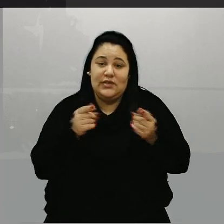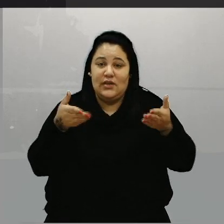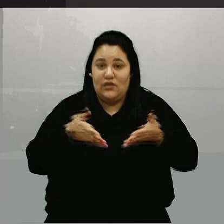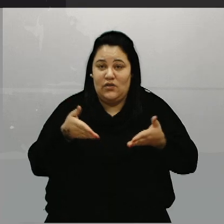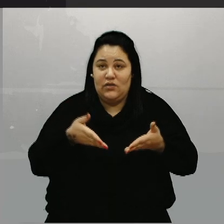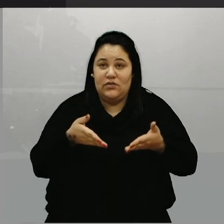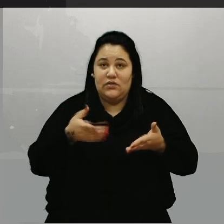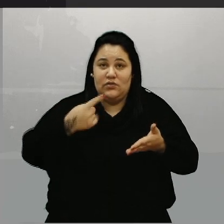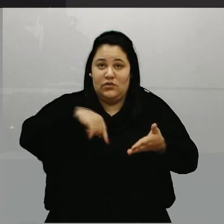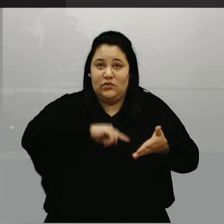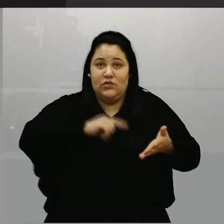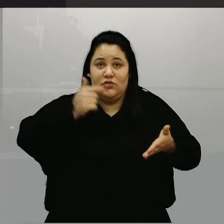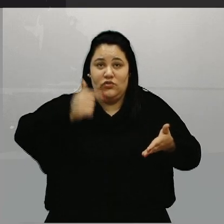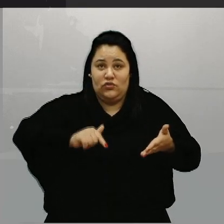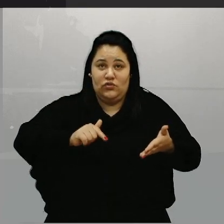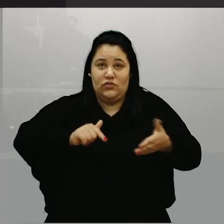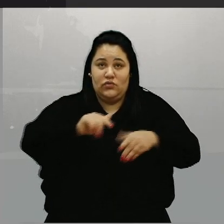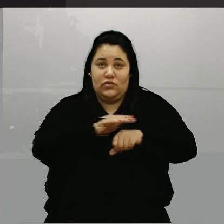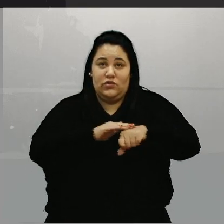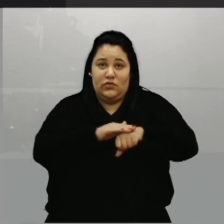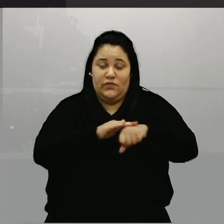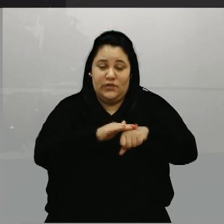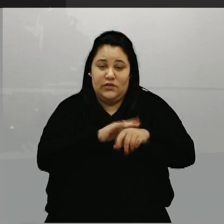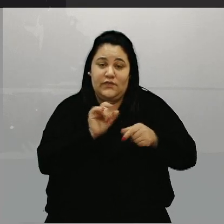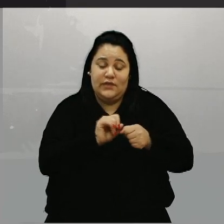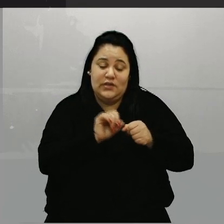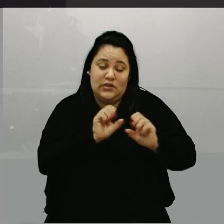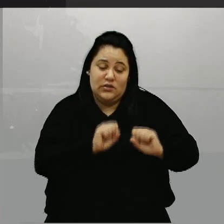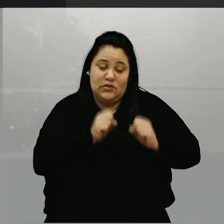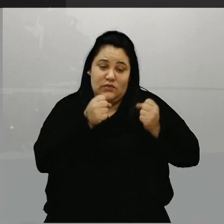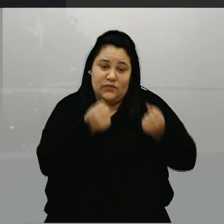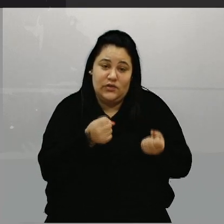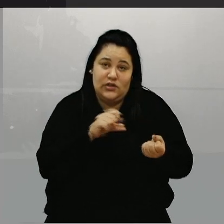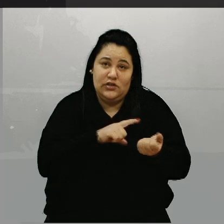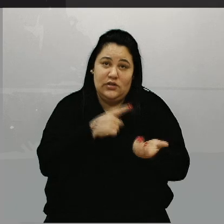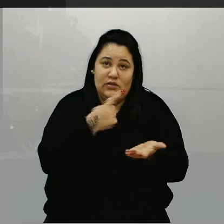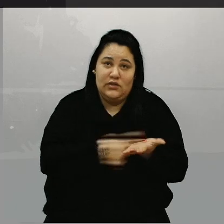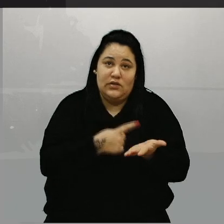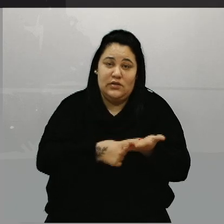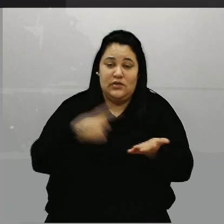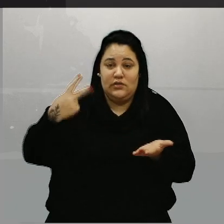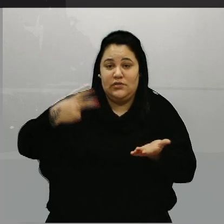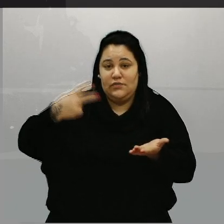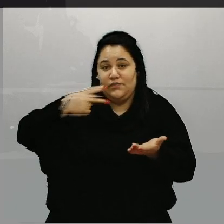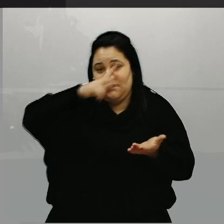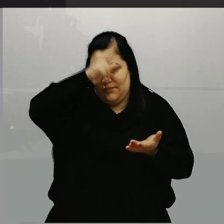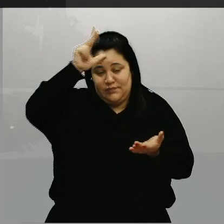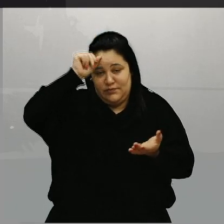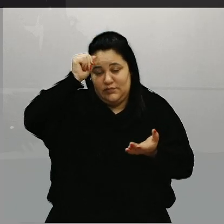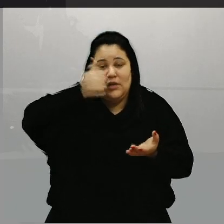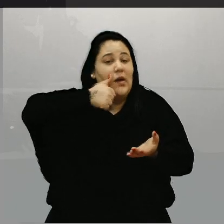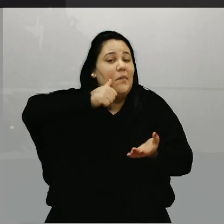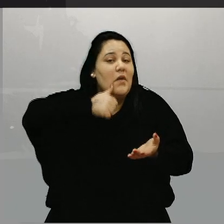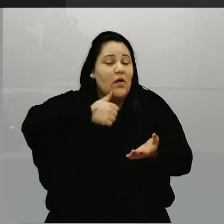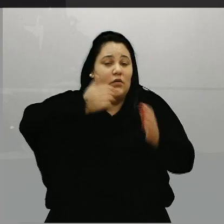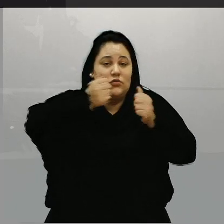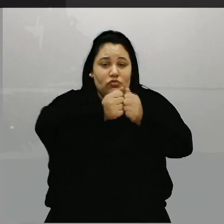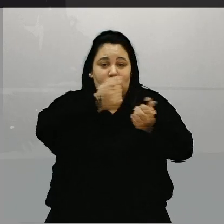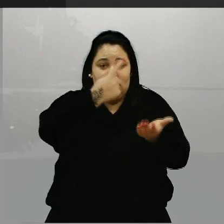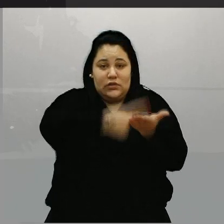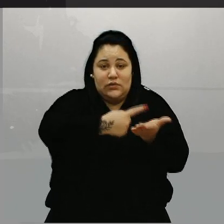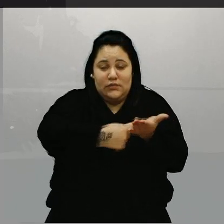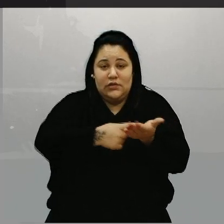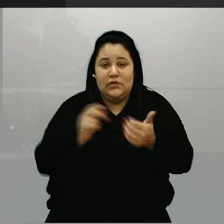estamos novamente conversando, fazendo esforços, temos uma agenda com a vice-prefeita também, essa semana, enquanto Procuradoria